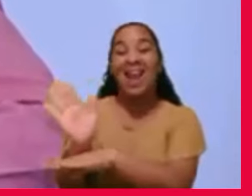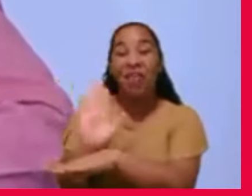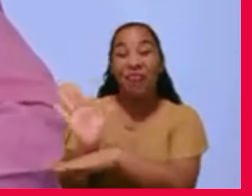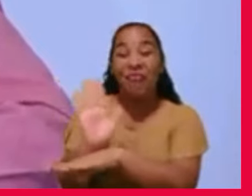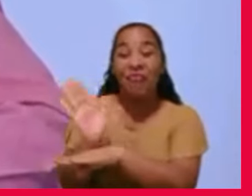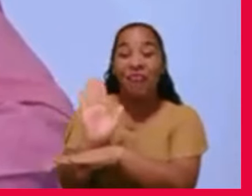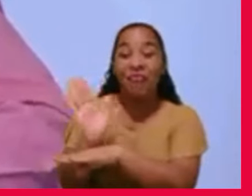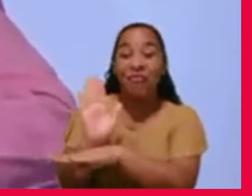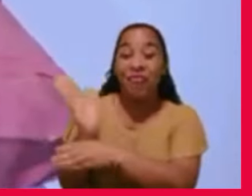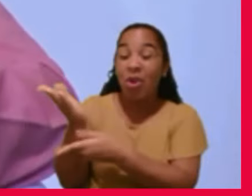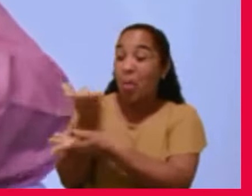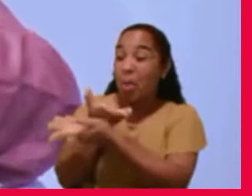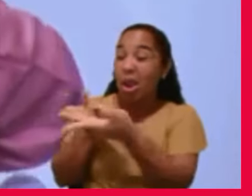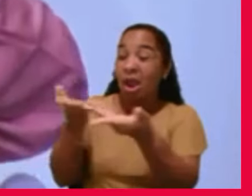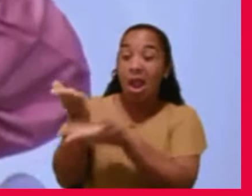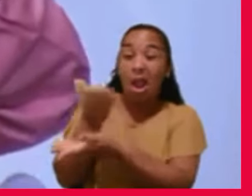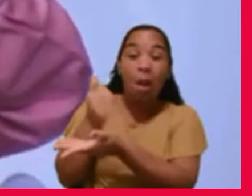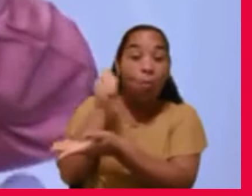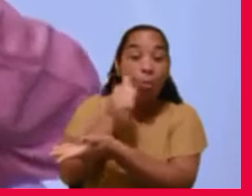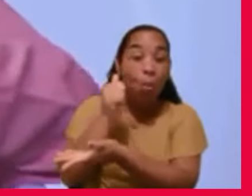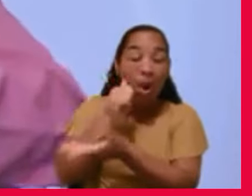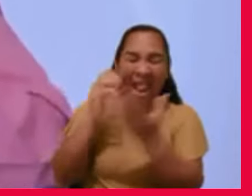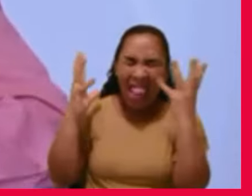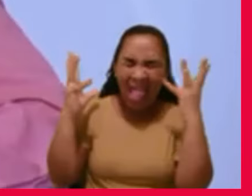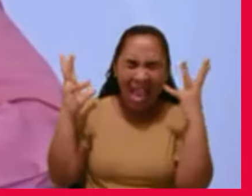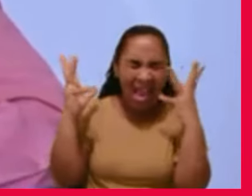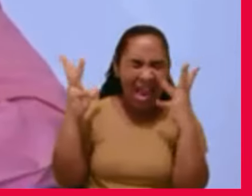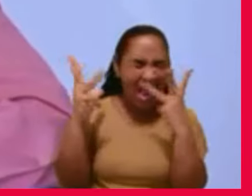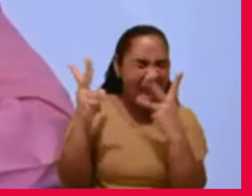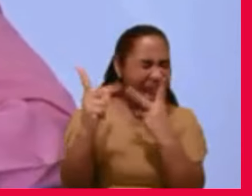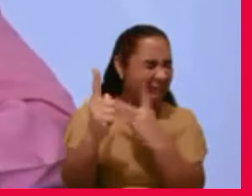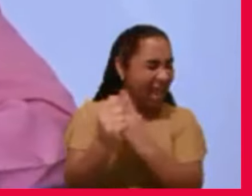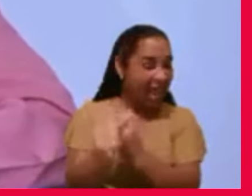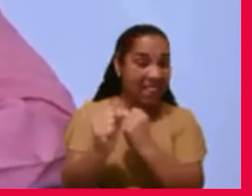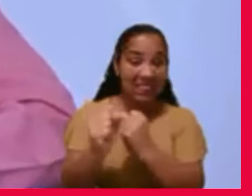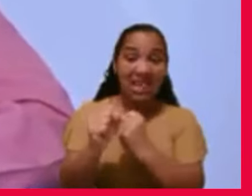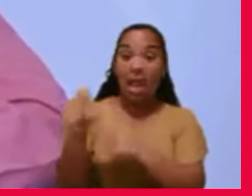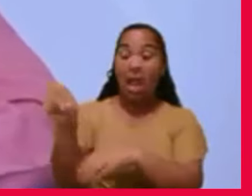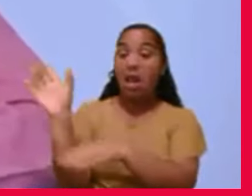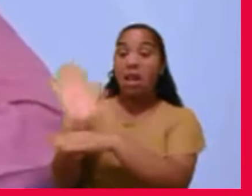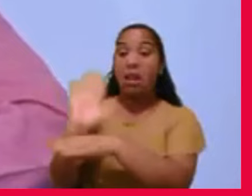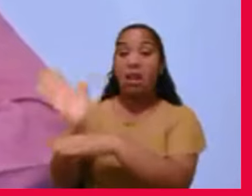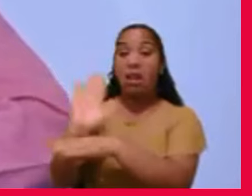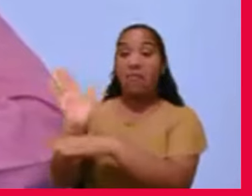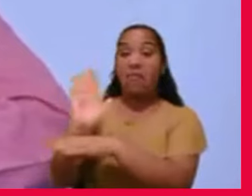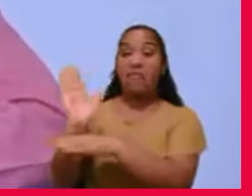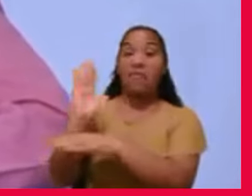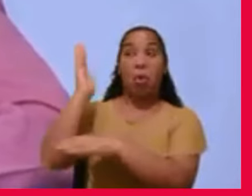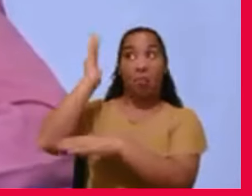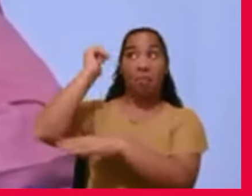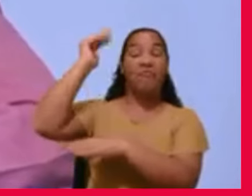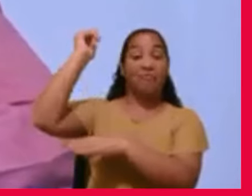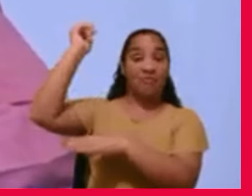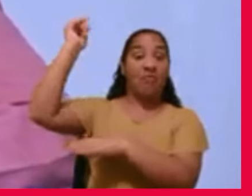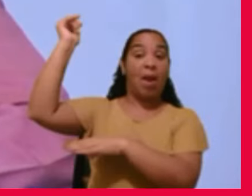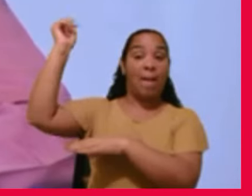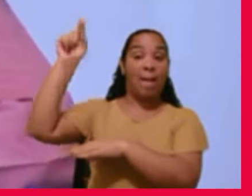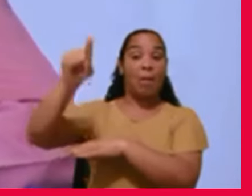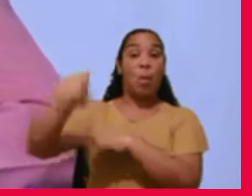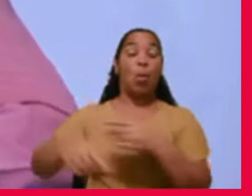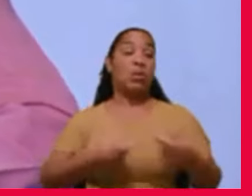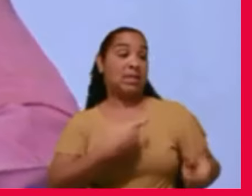atrizes, desde Rita Hayworth até as grandes atrizes italianas,